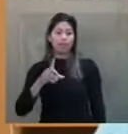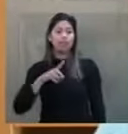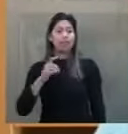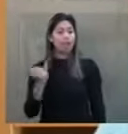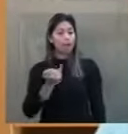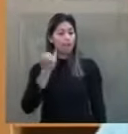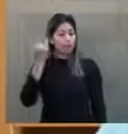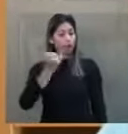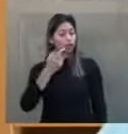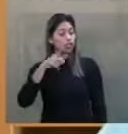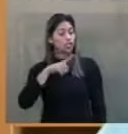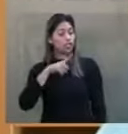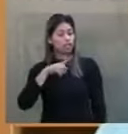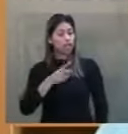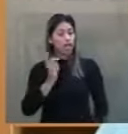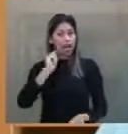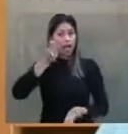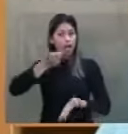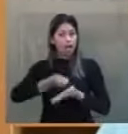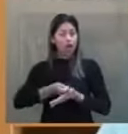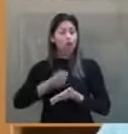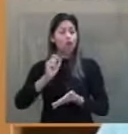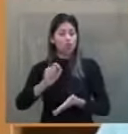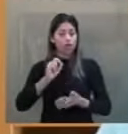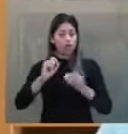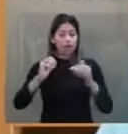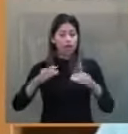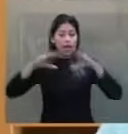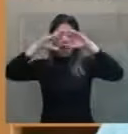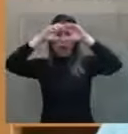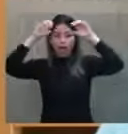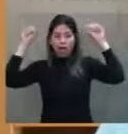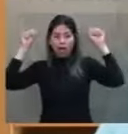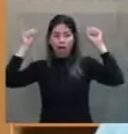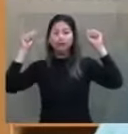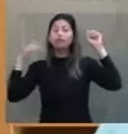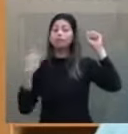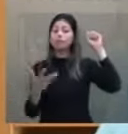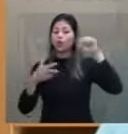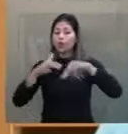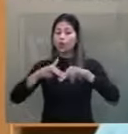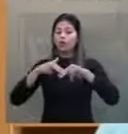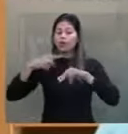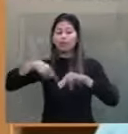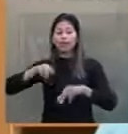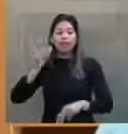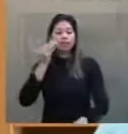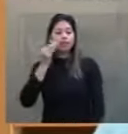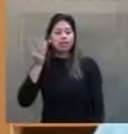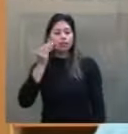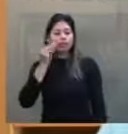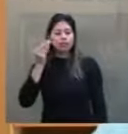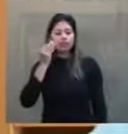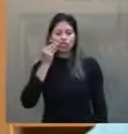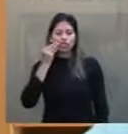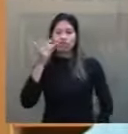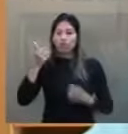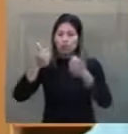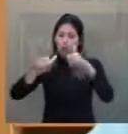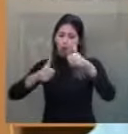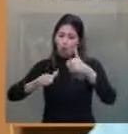recente decisão do Supremo Tribunal Federal acerca da tentativa de inscrição